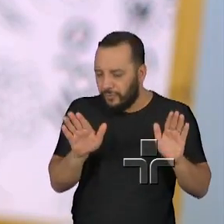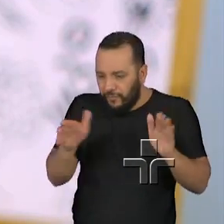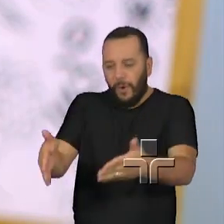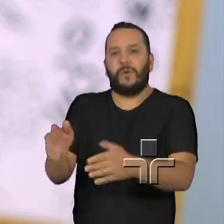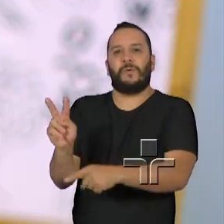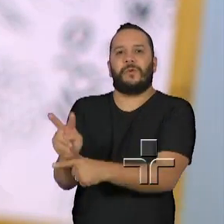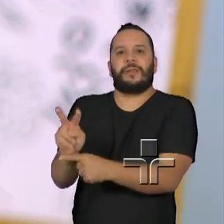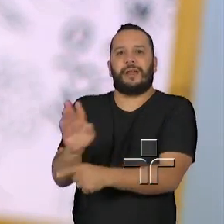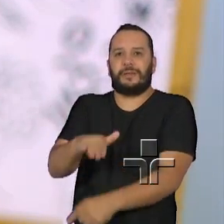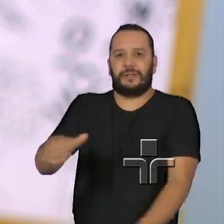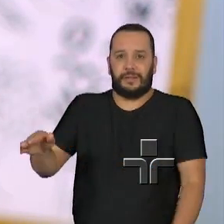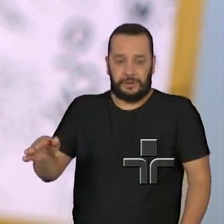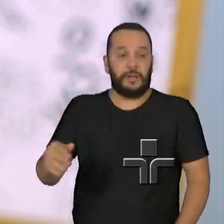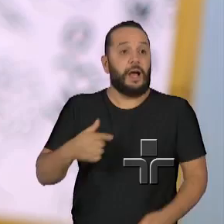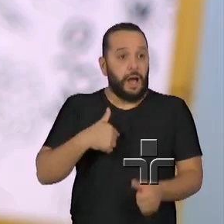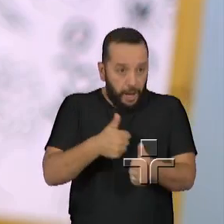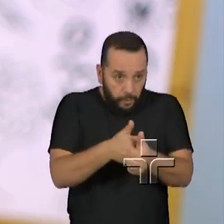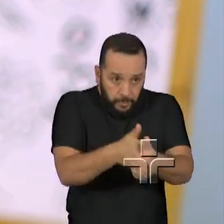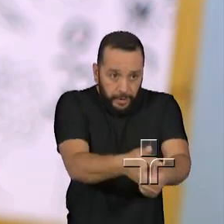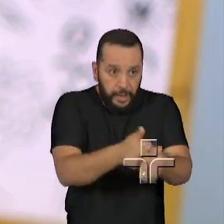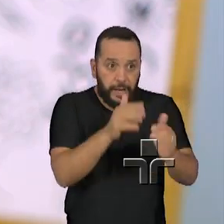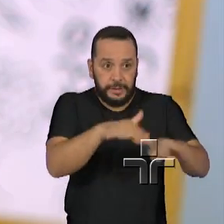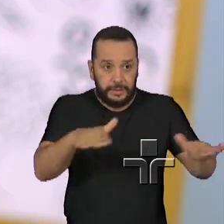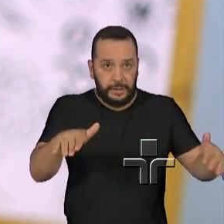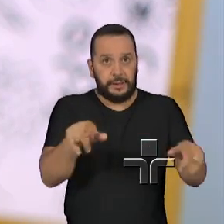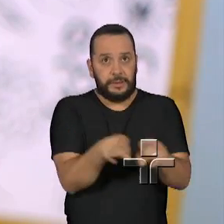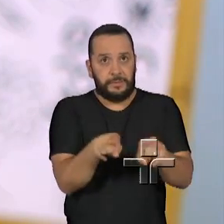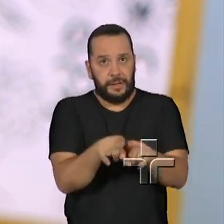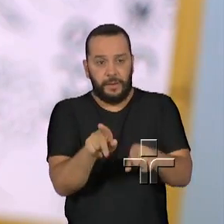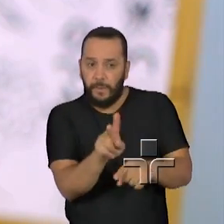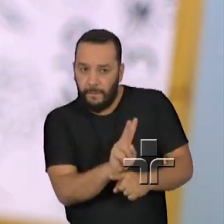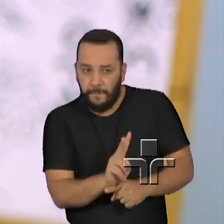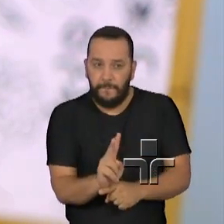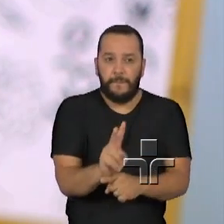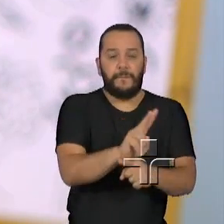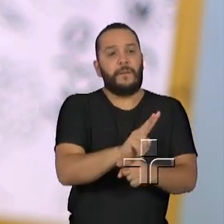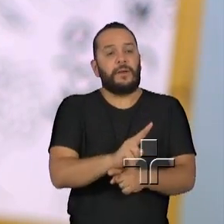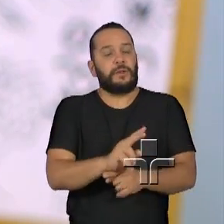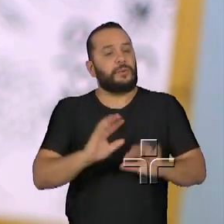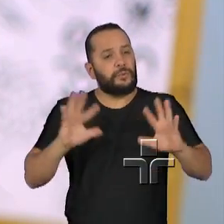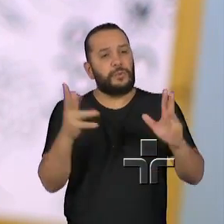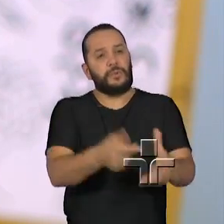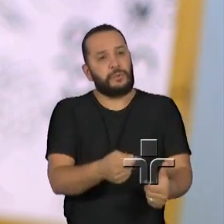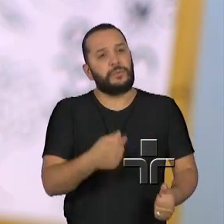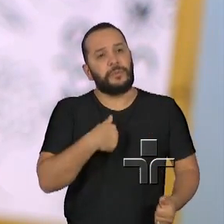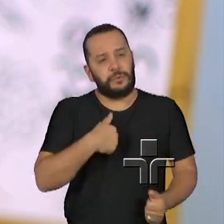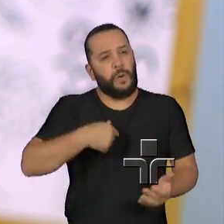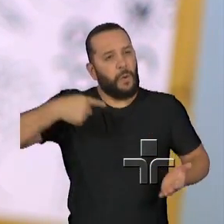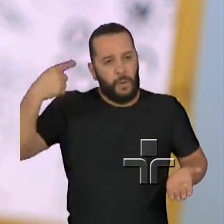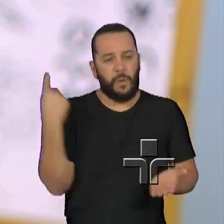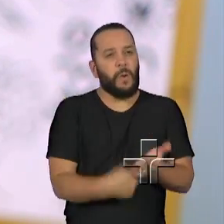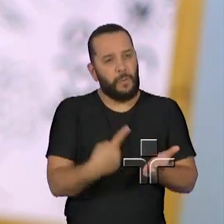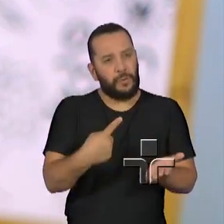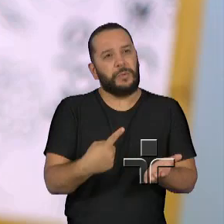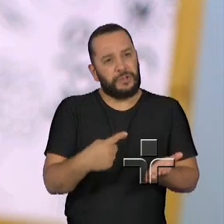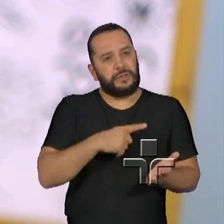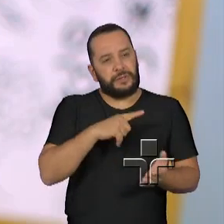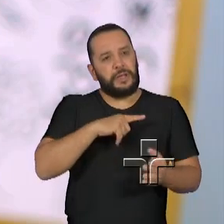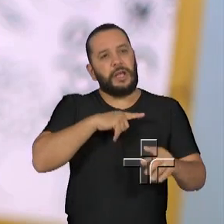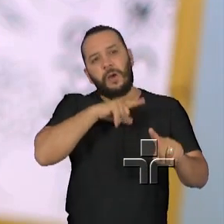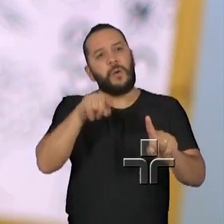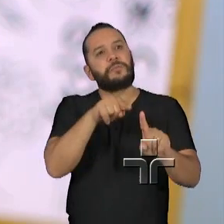mais do que esse monitoramento que a gente faz das crianças, né? A gente tem a... todo mundo aqui é muito comprometido e tem um objetivo.